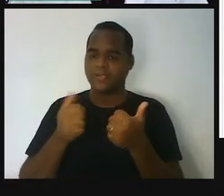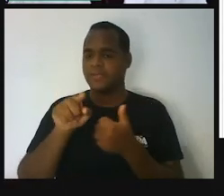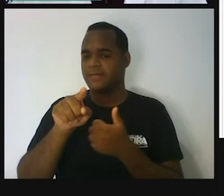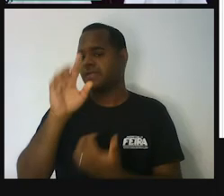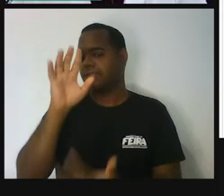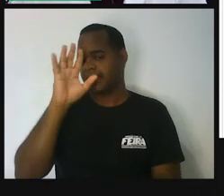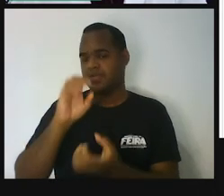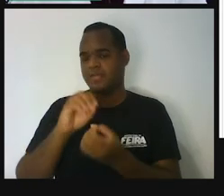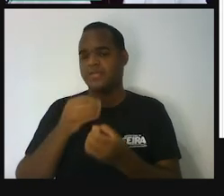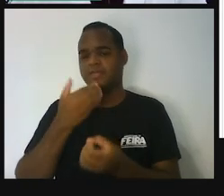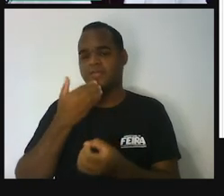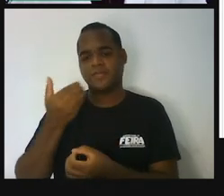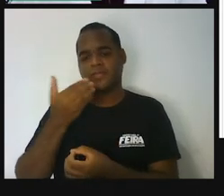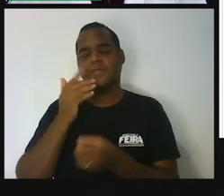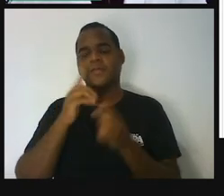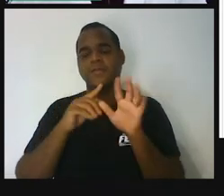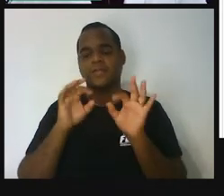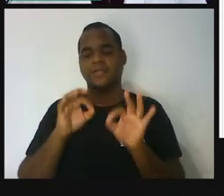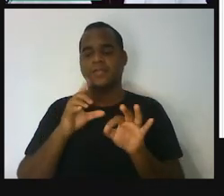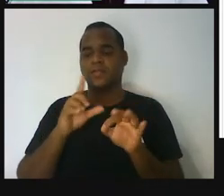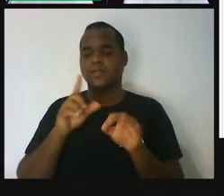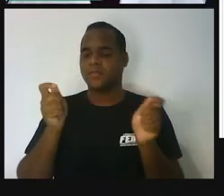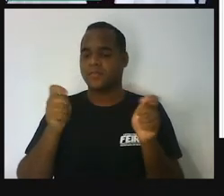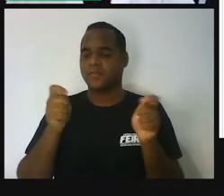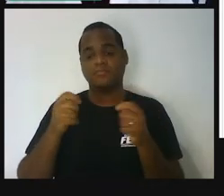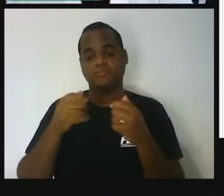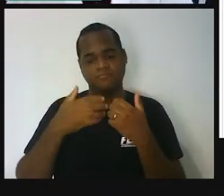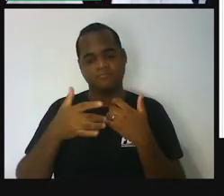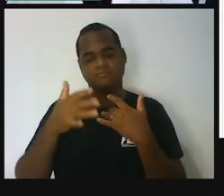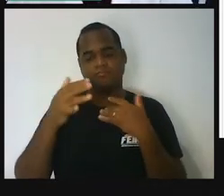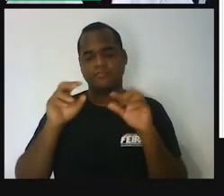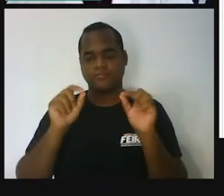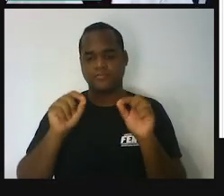entender melhor, a gente pode fazer desse jeitinho aqui.